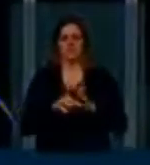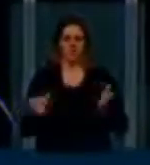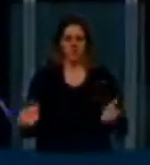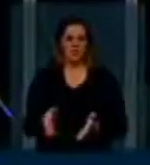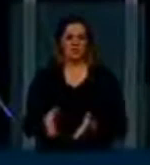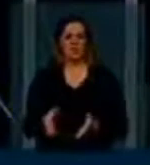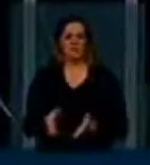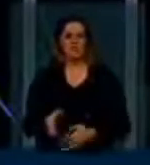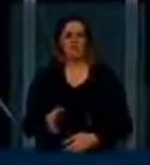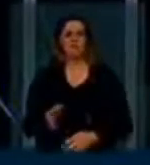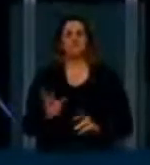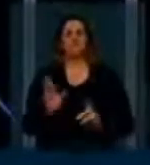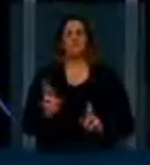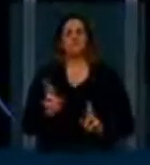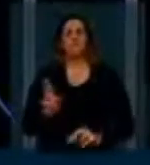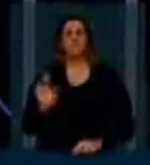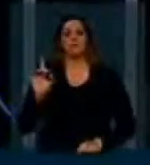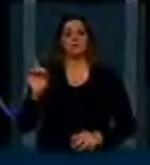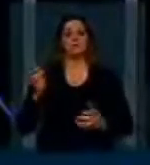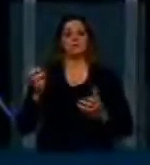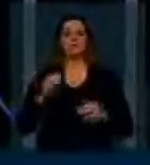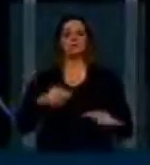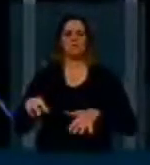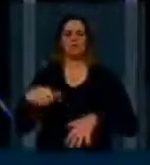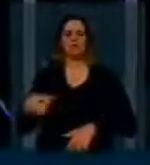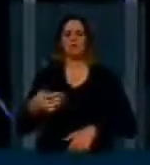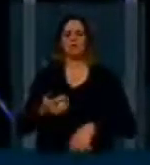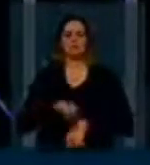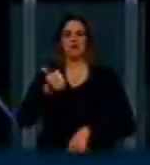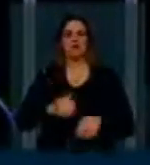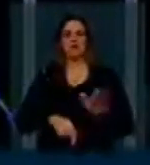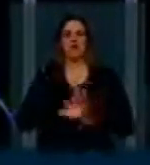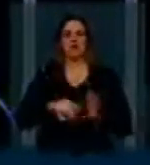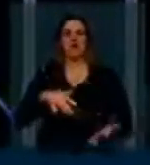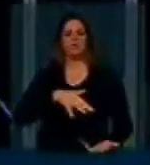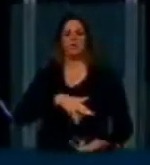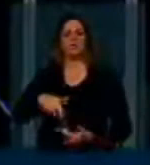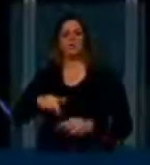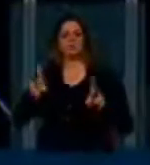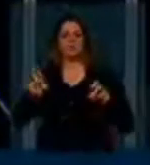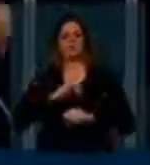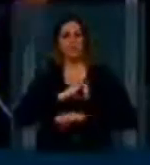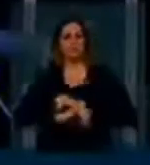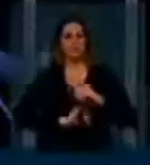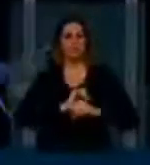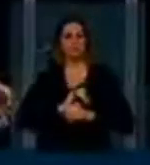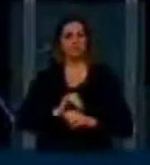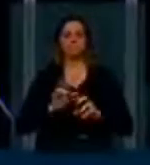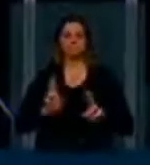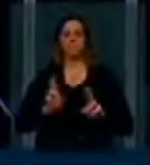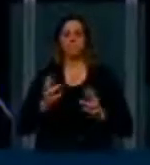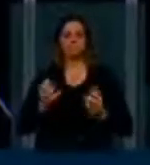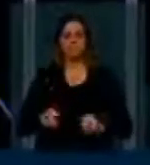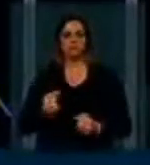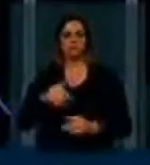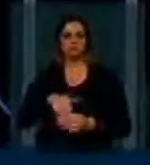será, se Deus quiser, a partir da semana que vem, a melhor legislação do mundo voltada à internet, que a gente vote o marco civil.